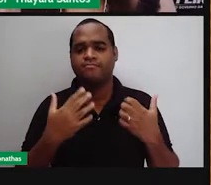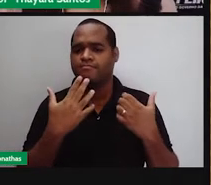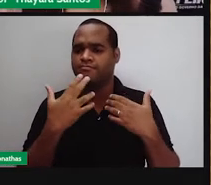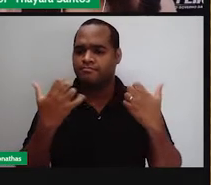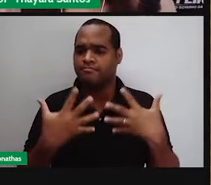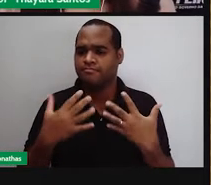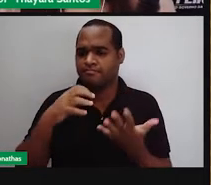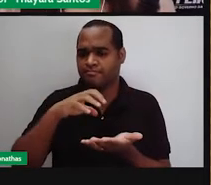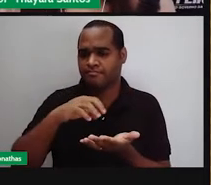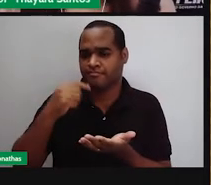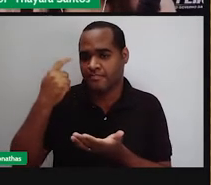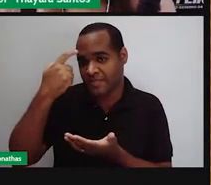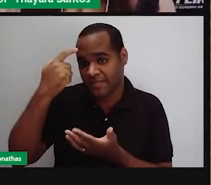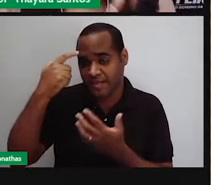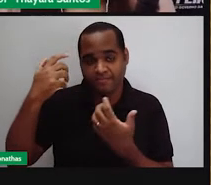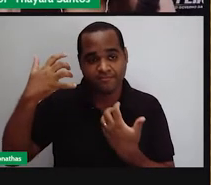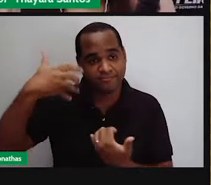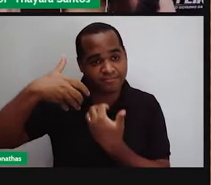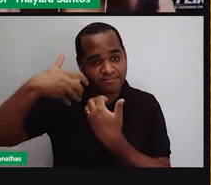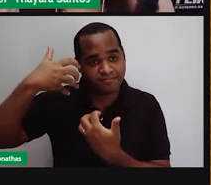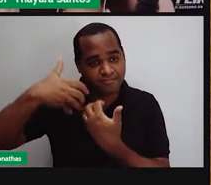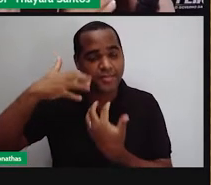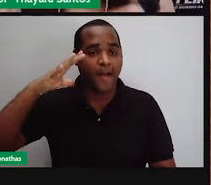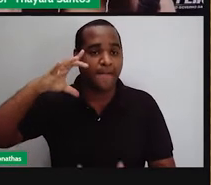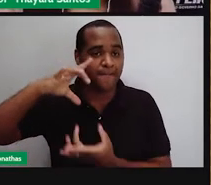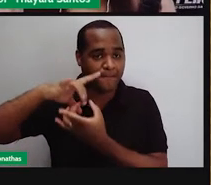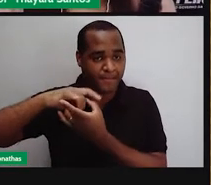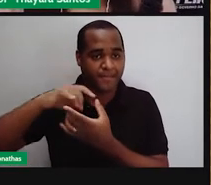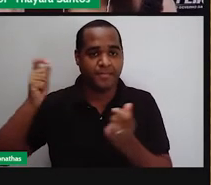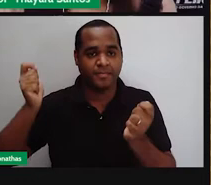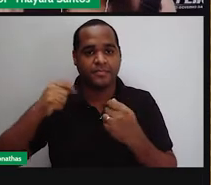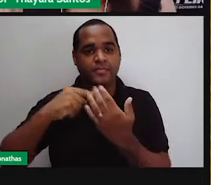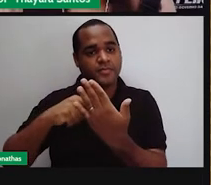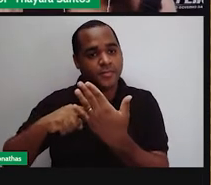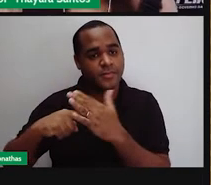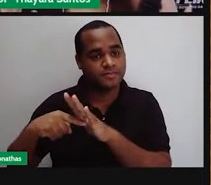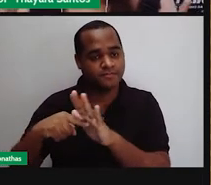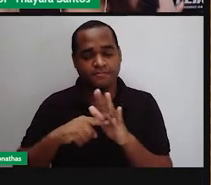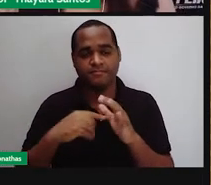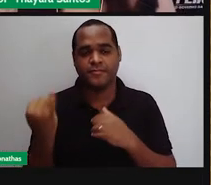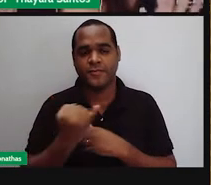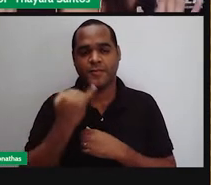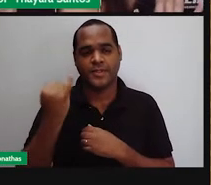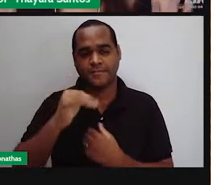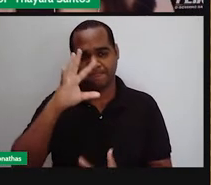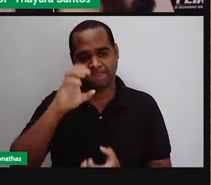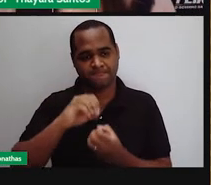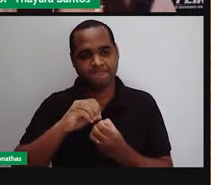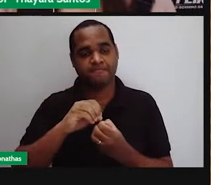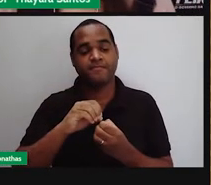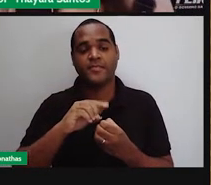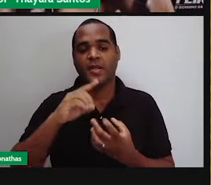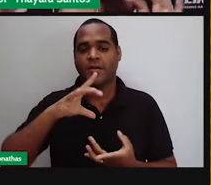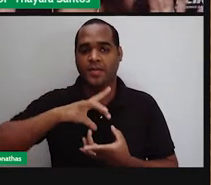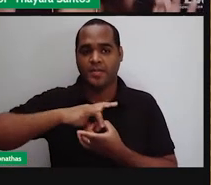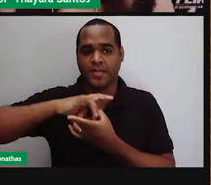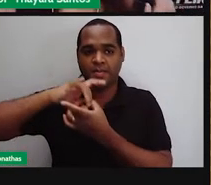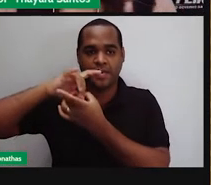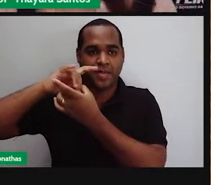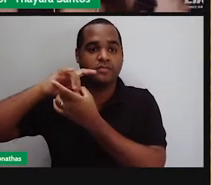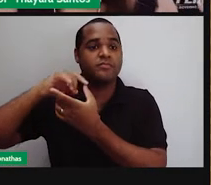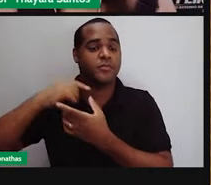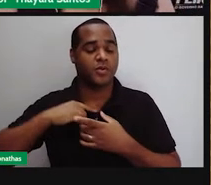E é esse sistema nervoso central que vai analisar e processar essa informação que foi recebida. Então, o nosso, nossos receptores